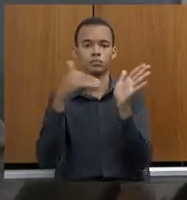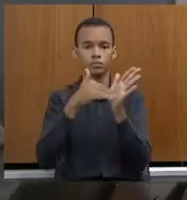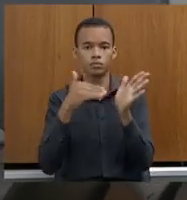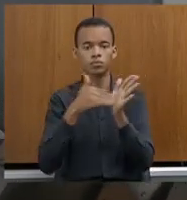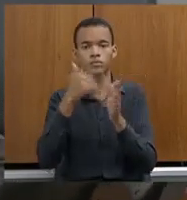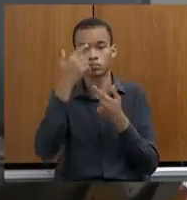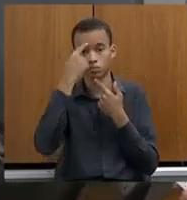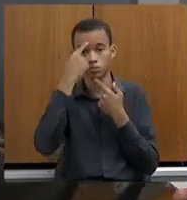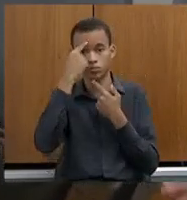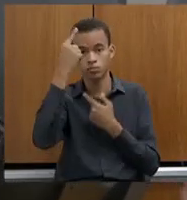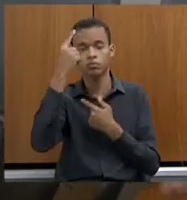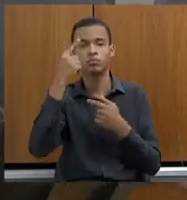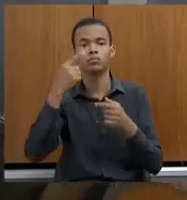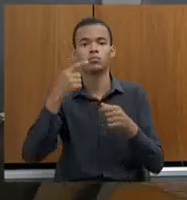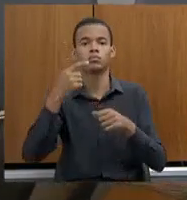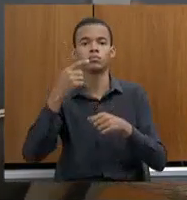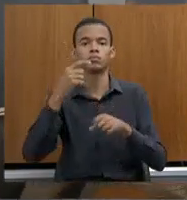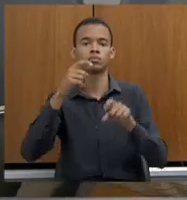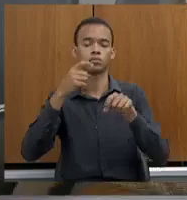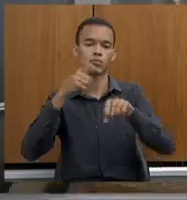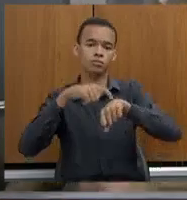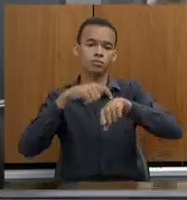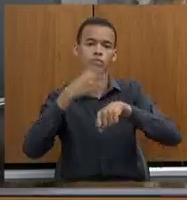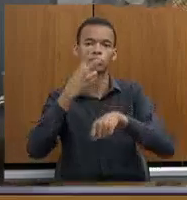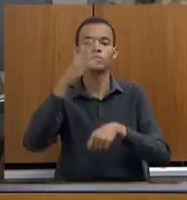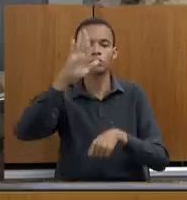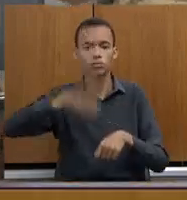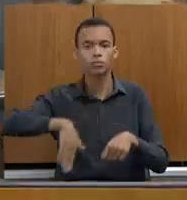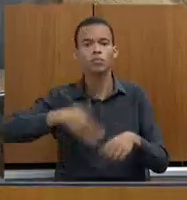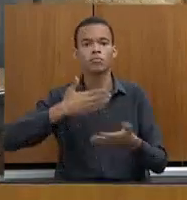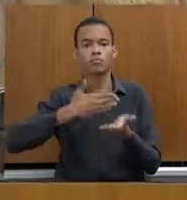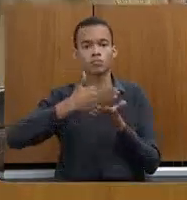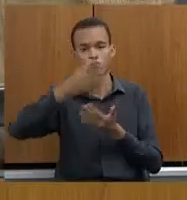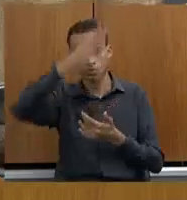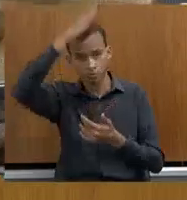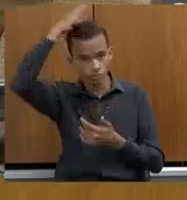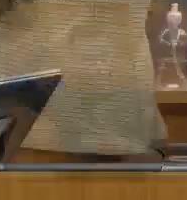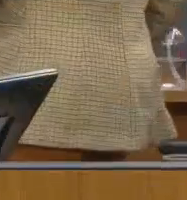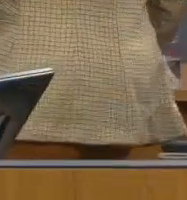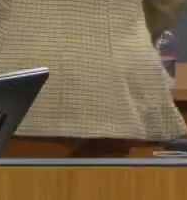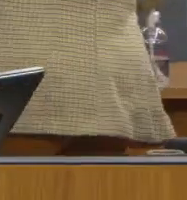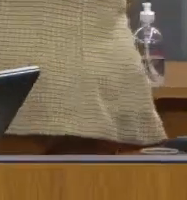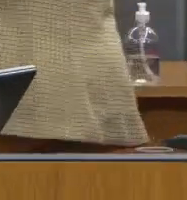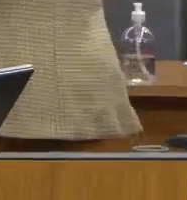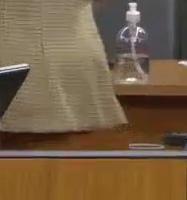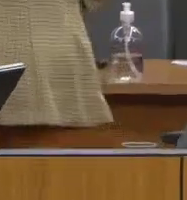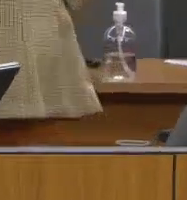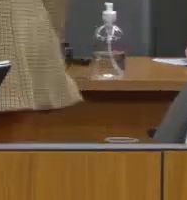deputados que às 14 horas receberemos o comandante-geral do Corpo de Bombeiros Militar. Obrigado.